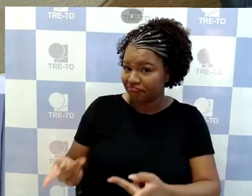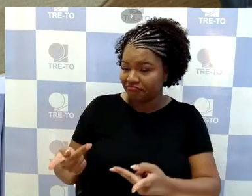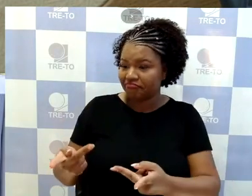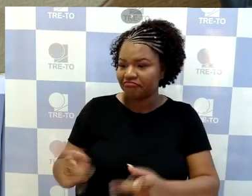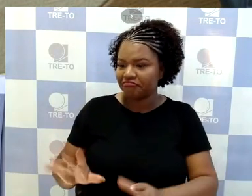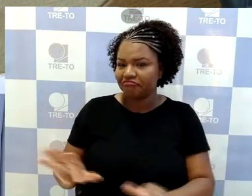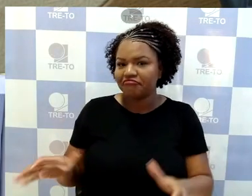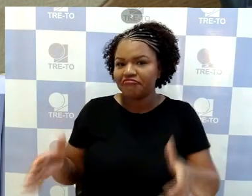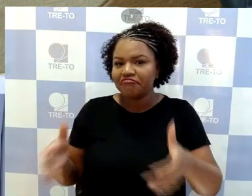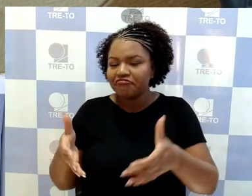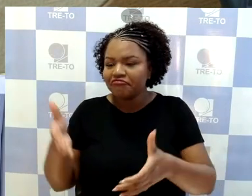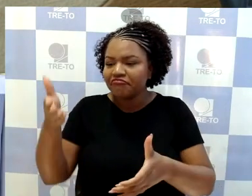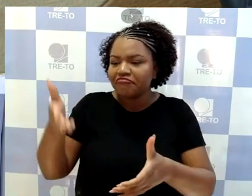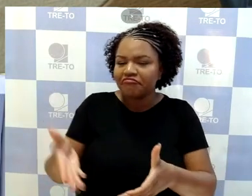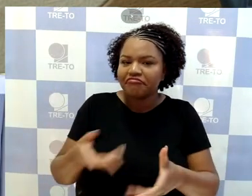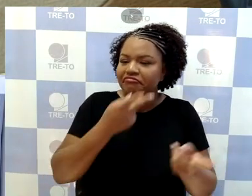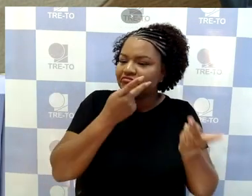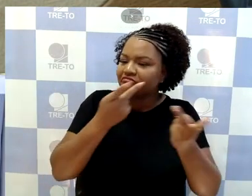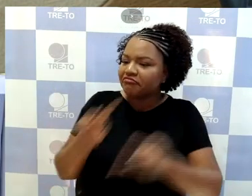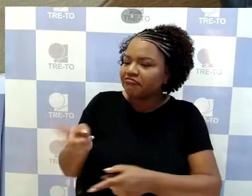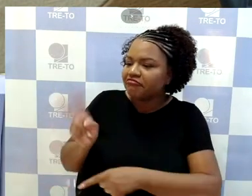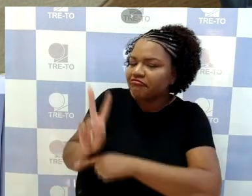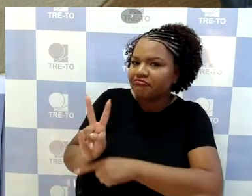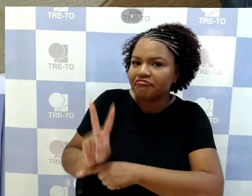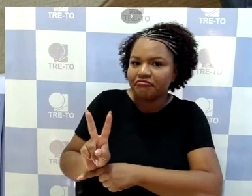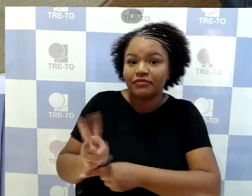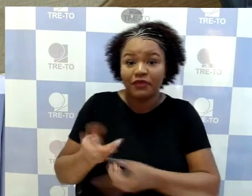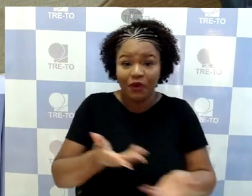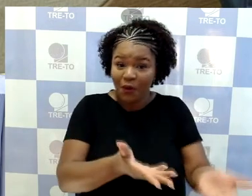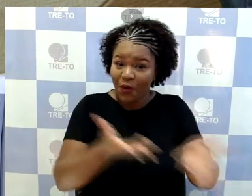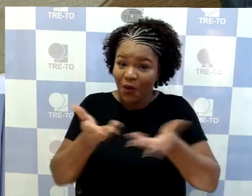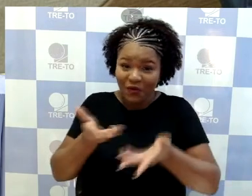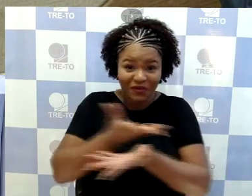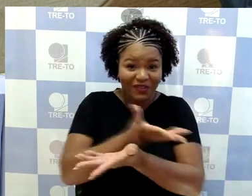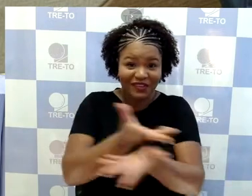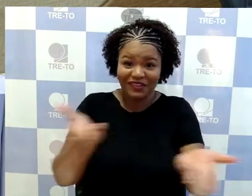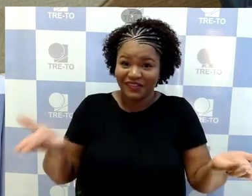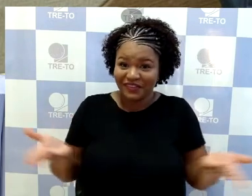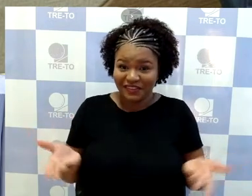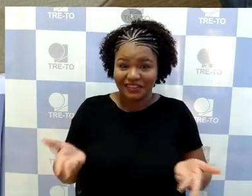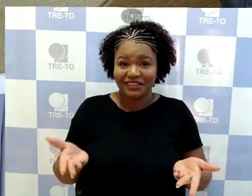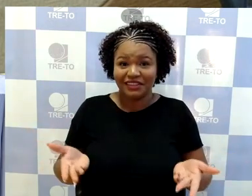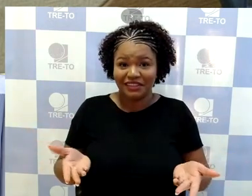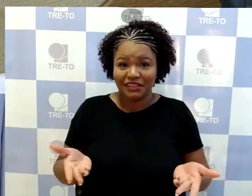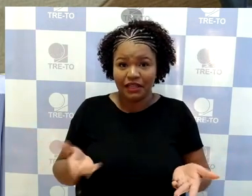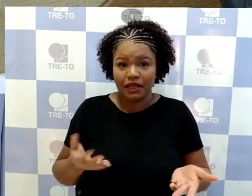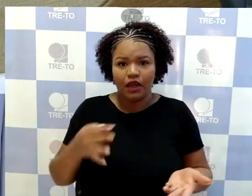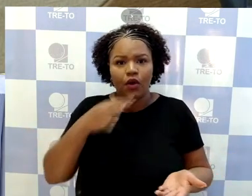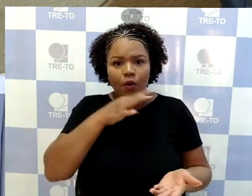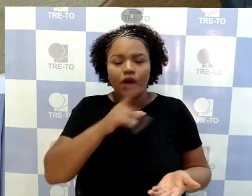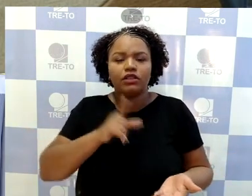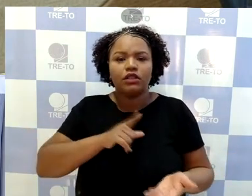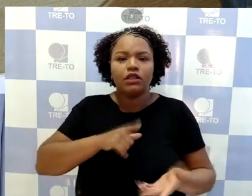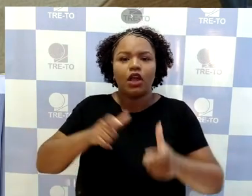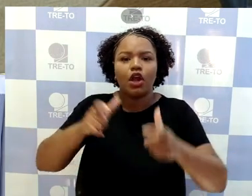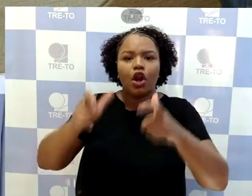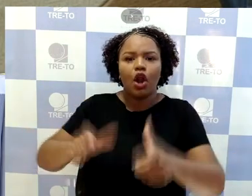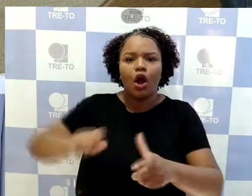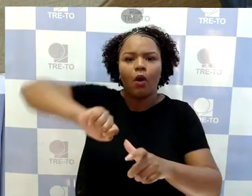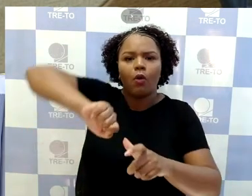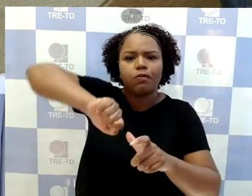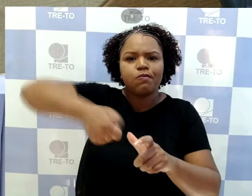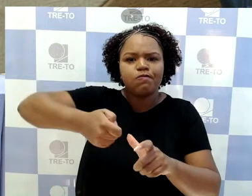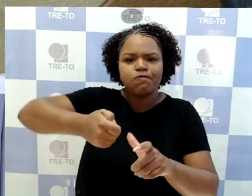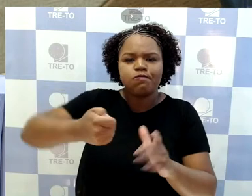visita, uma inspeção. Ficam todos convidados. Parece que lá já tem um cofre, não é, doutor Zé Maria? já existe um